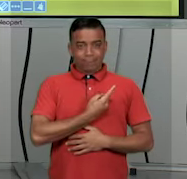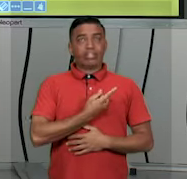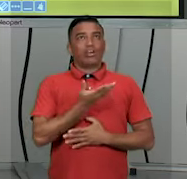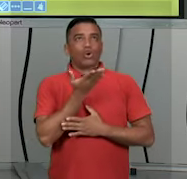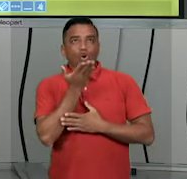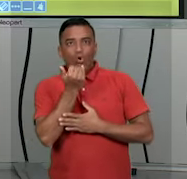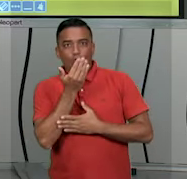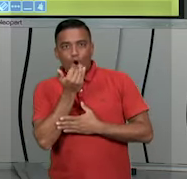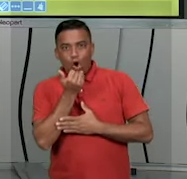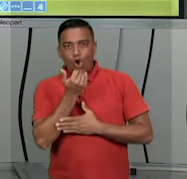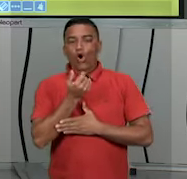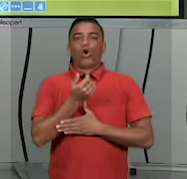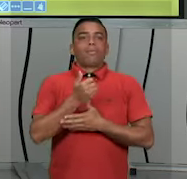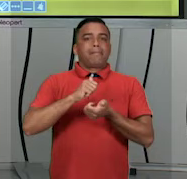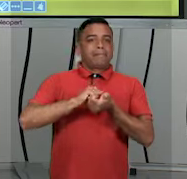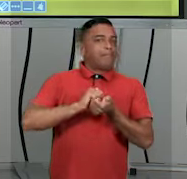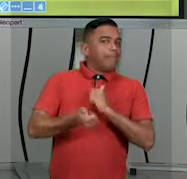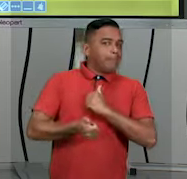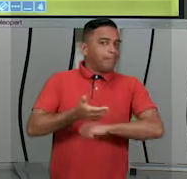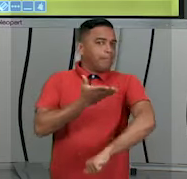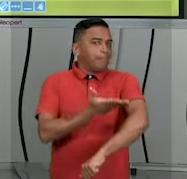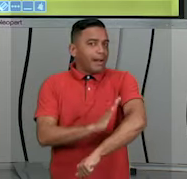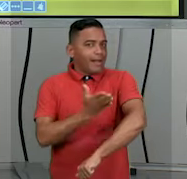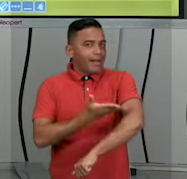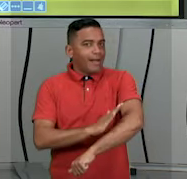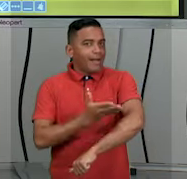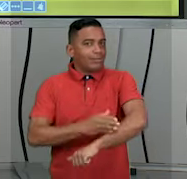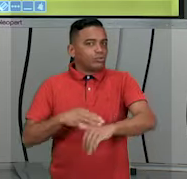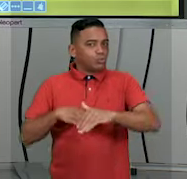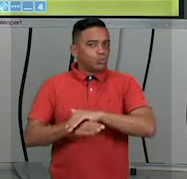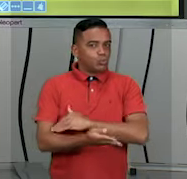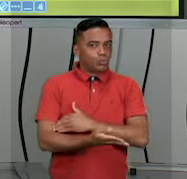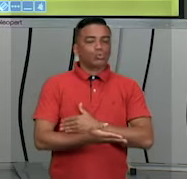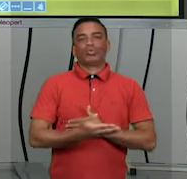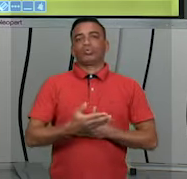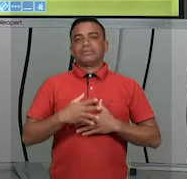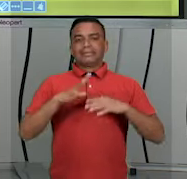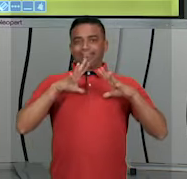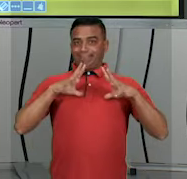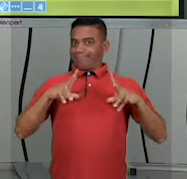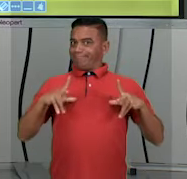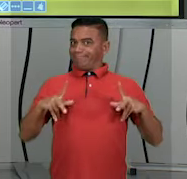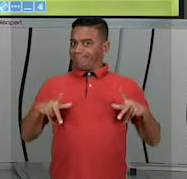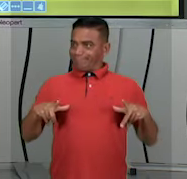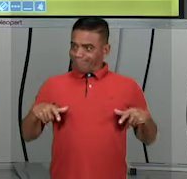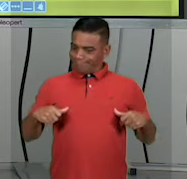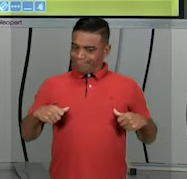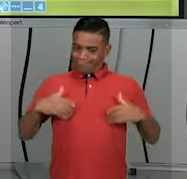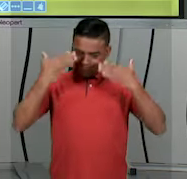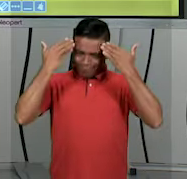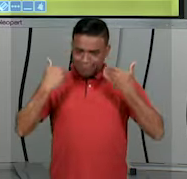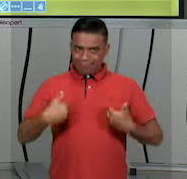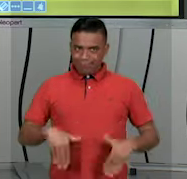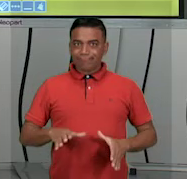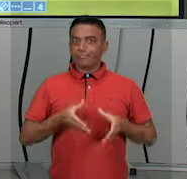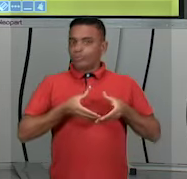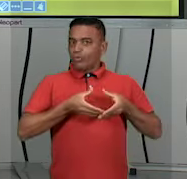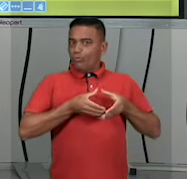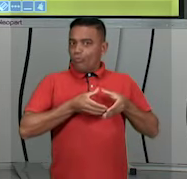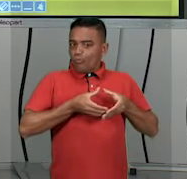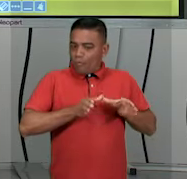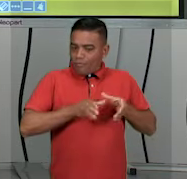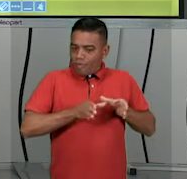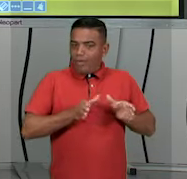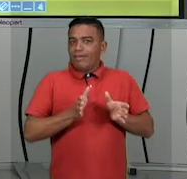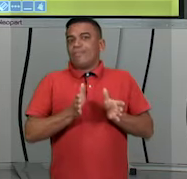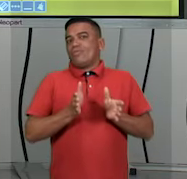nossas práticas de esporte, a nossa higiene, as pessoas com quem a gente convive, o ambiente em que a gente